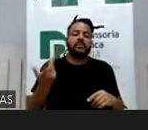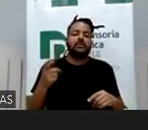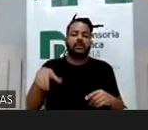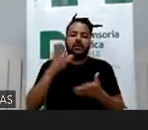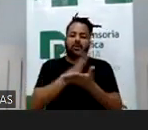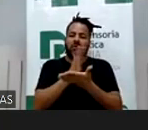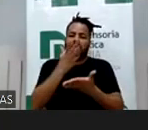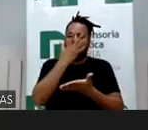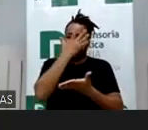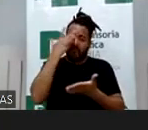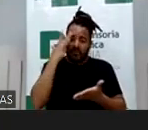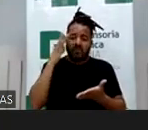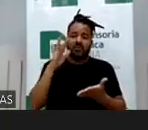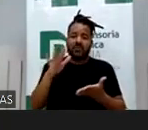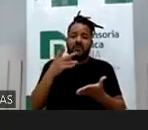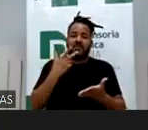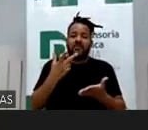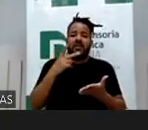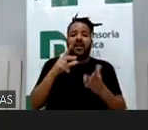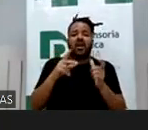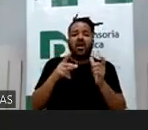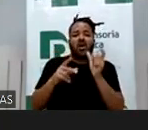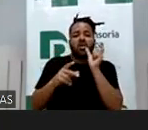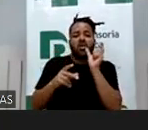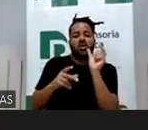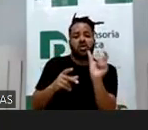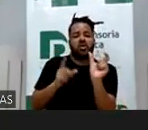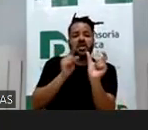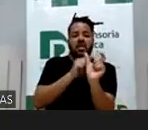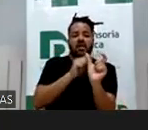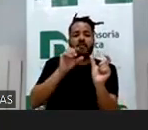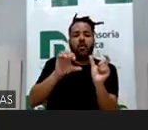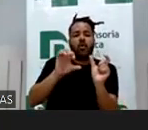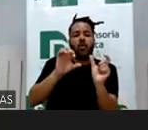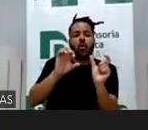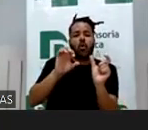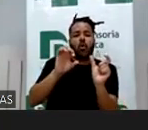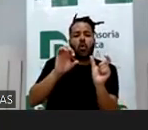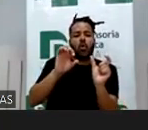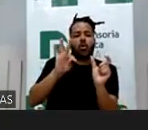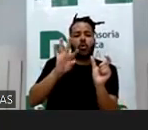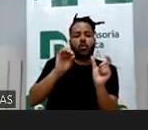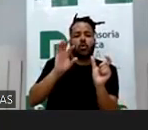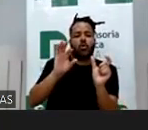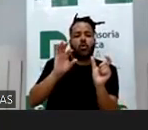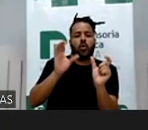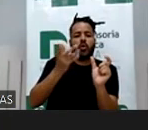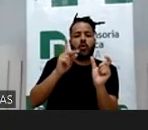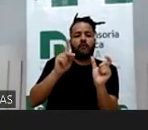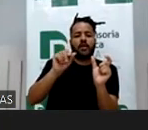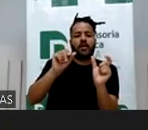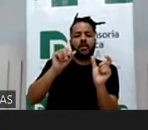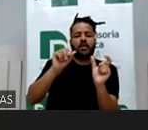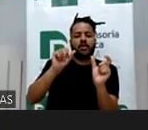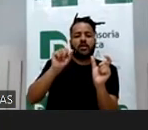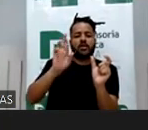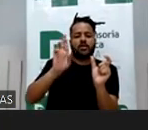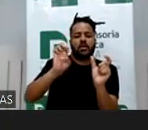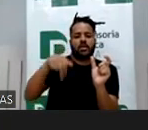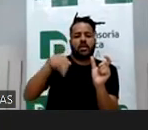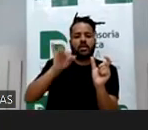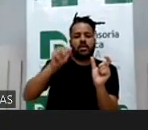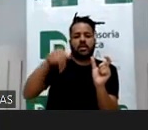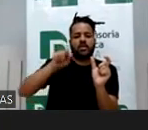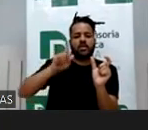que já têm preferido falar no termo over-charity, porque o charity em si, é o compartilhamento de imagens, de fotos, de vidas, de